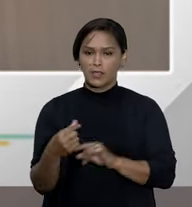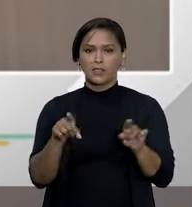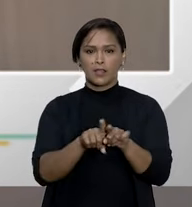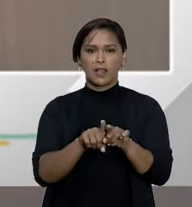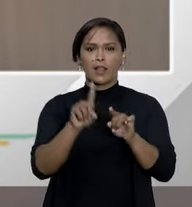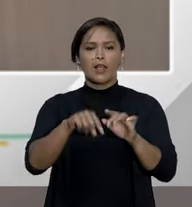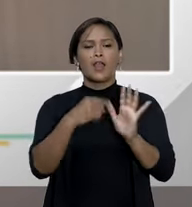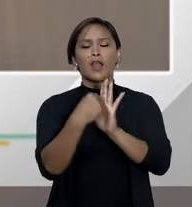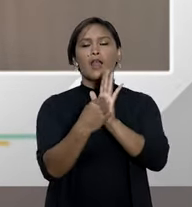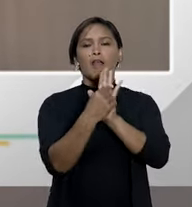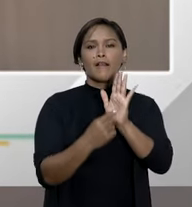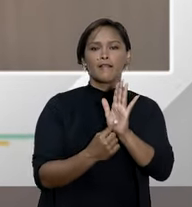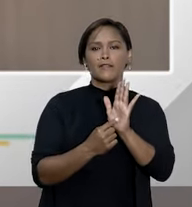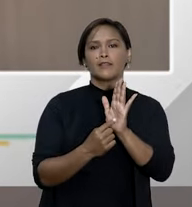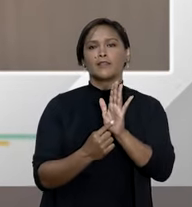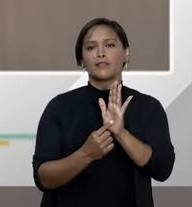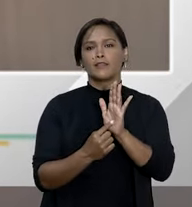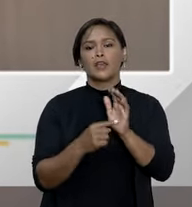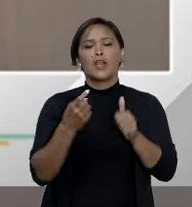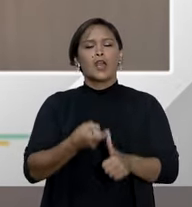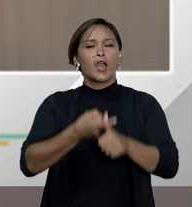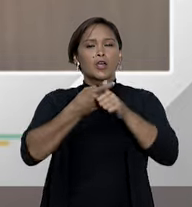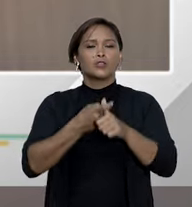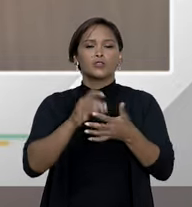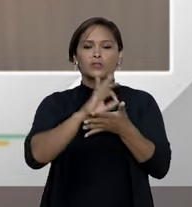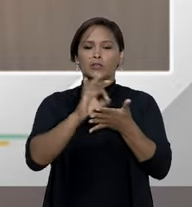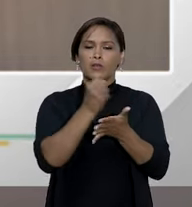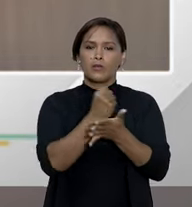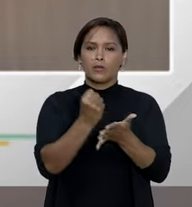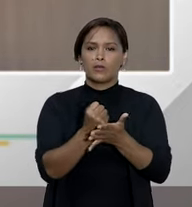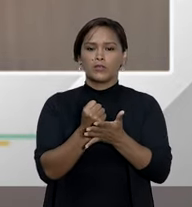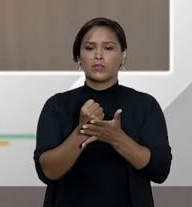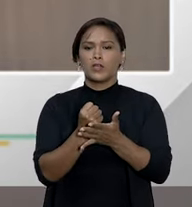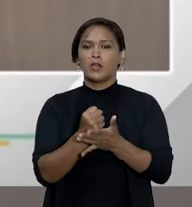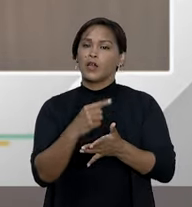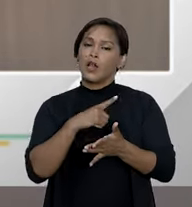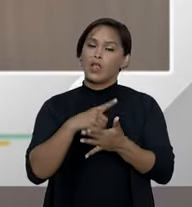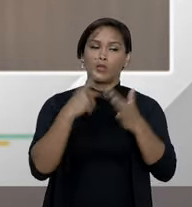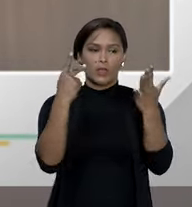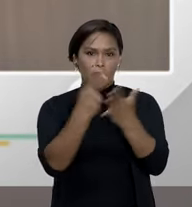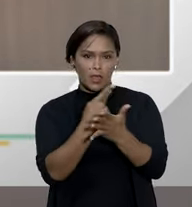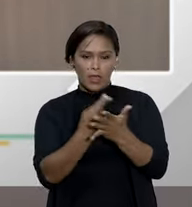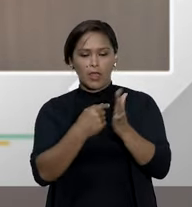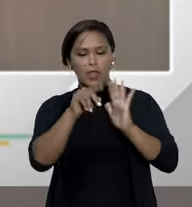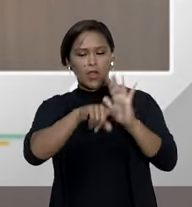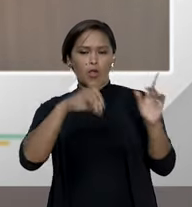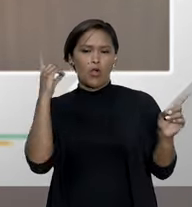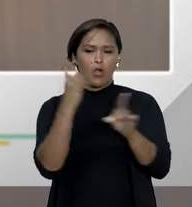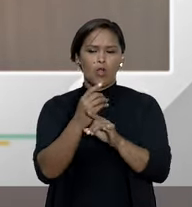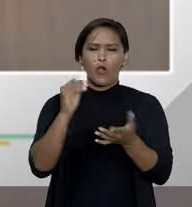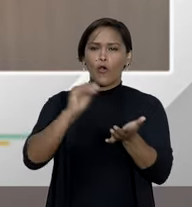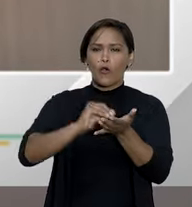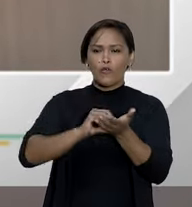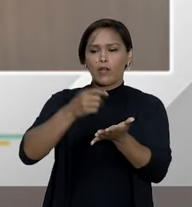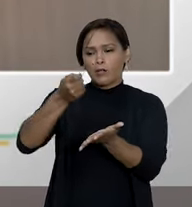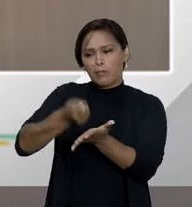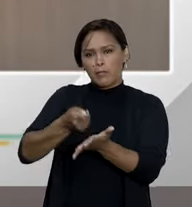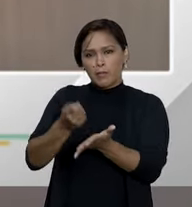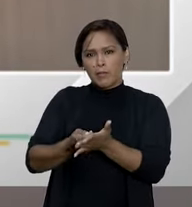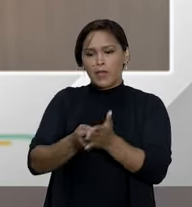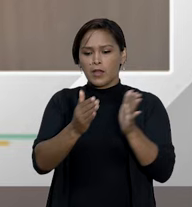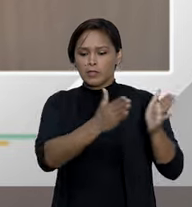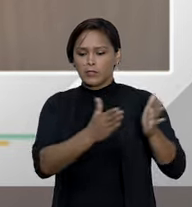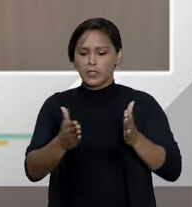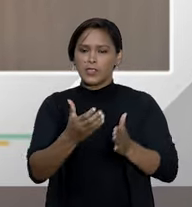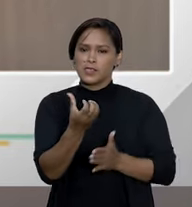ela veda a suspensão ou a rescisão do contrato, salvo se houver fraude ou não pagamento de mensalidades por determinado tempo,